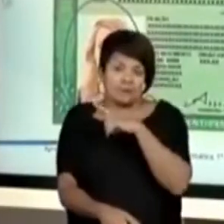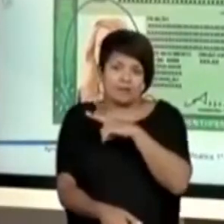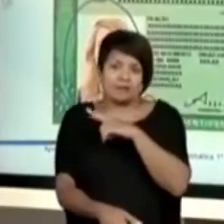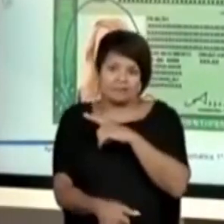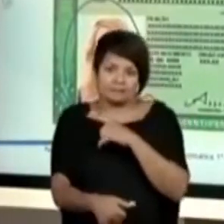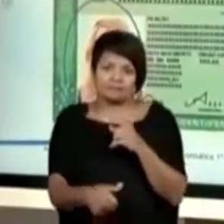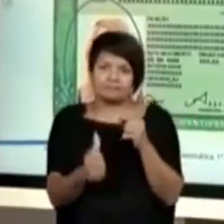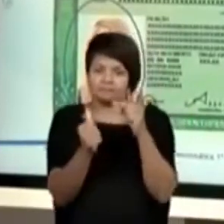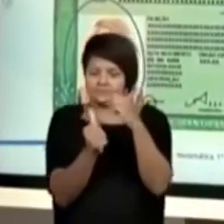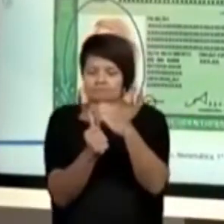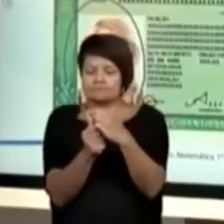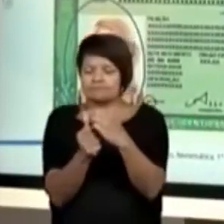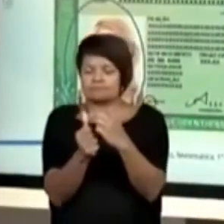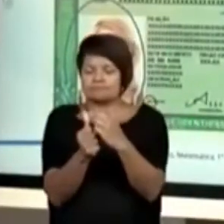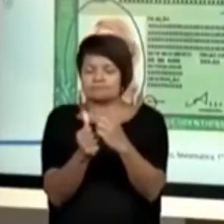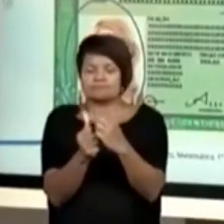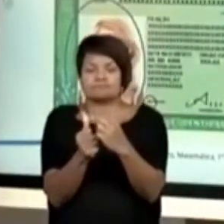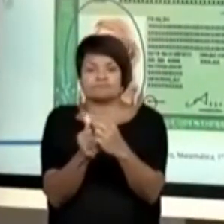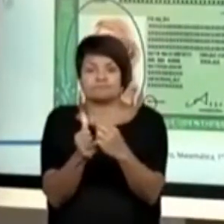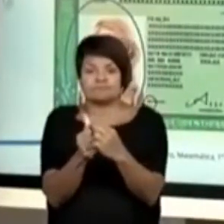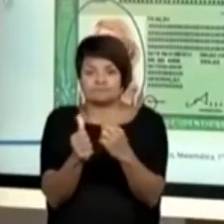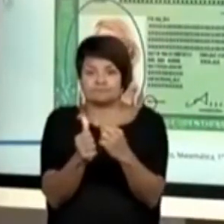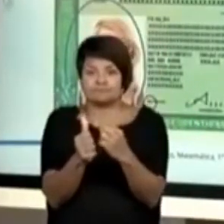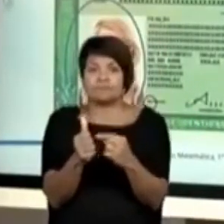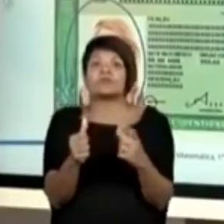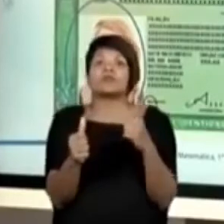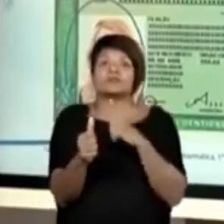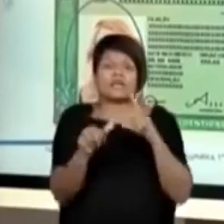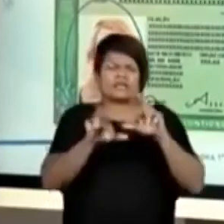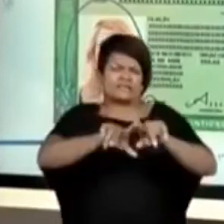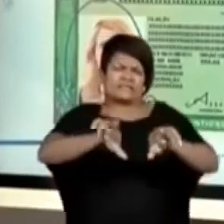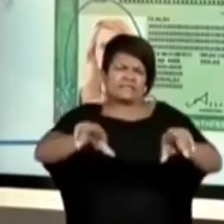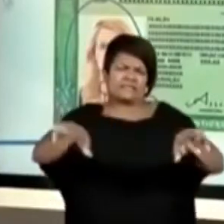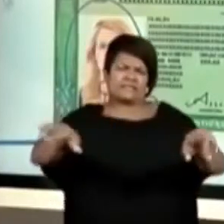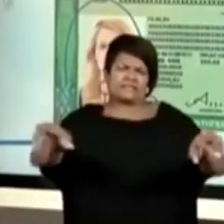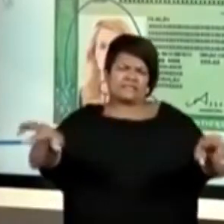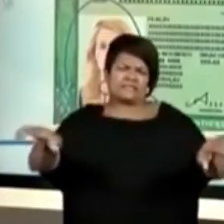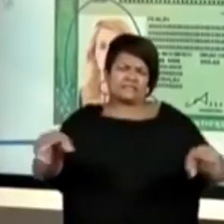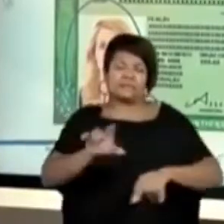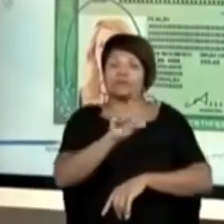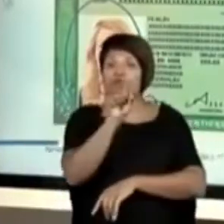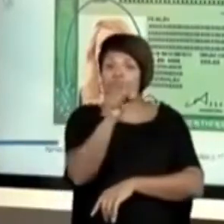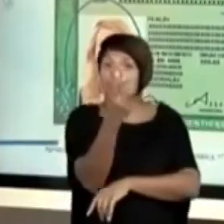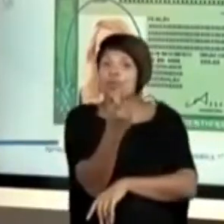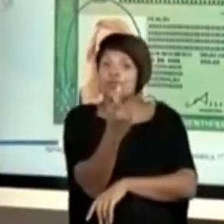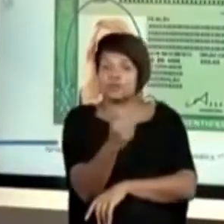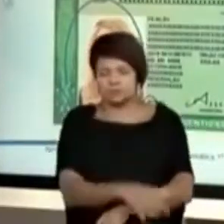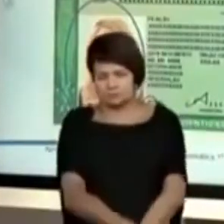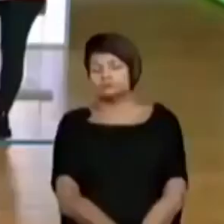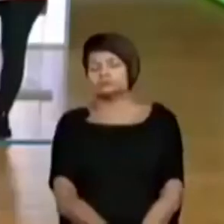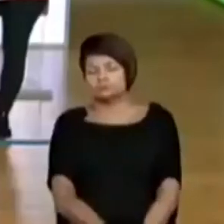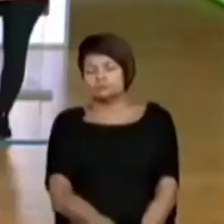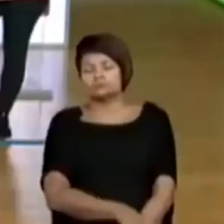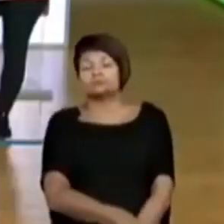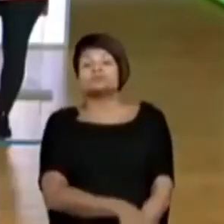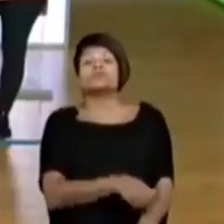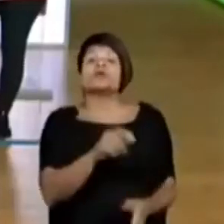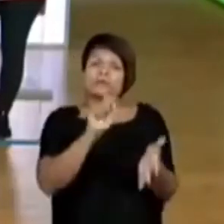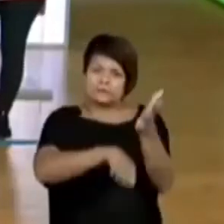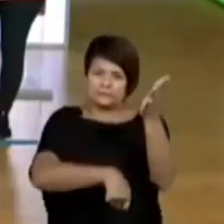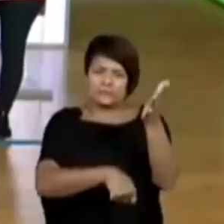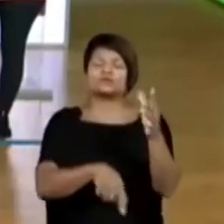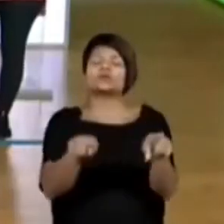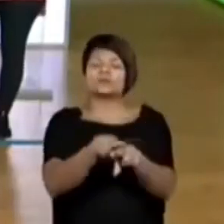você tem esses risquinhos. Outras pessoas têm risquinhos diferentes. Certo? Também tem a sua assinatura.